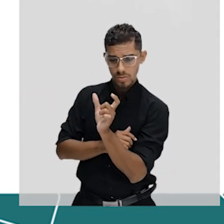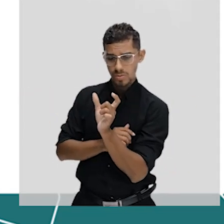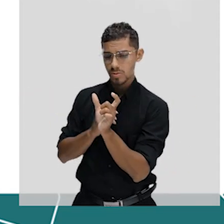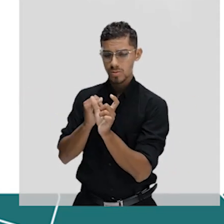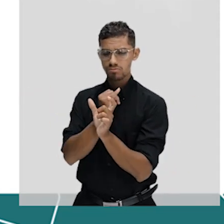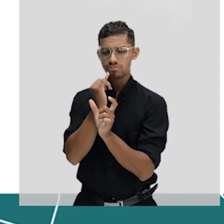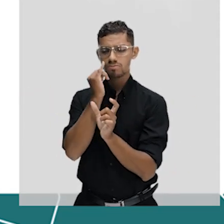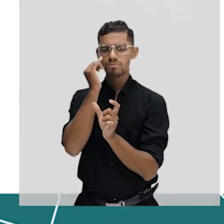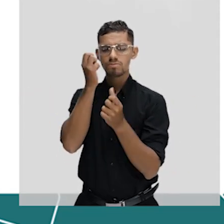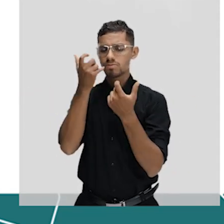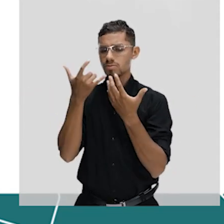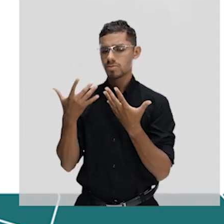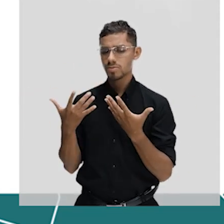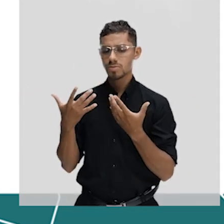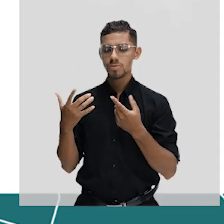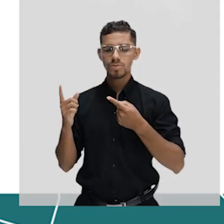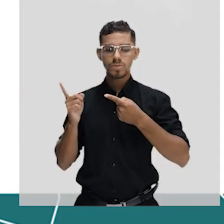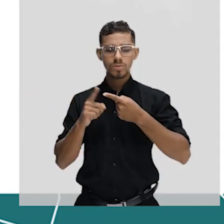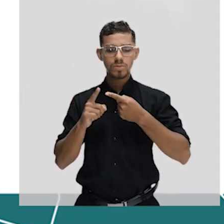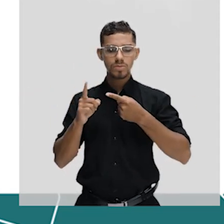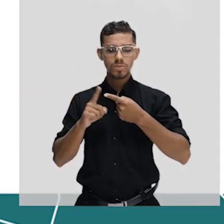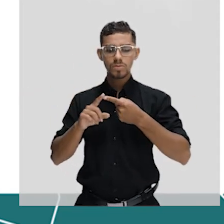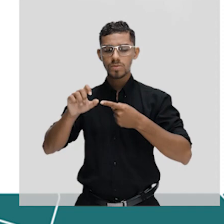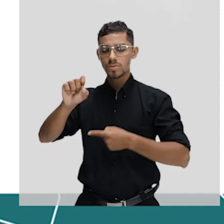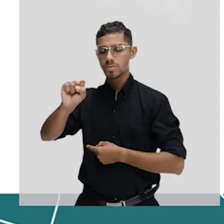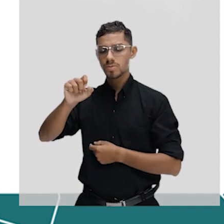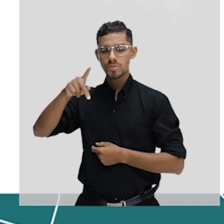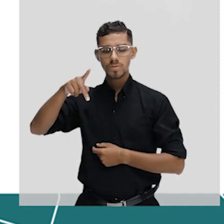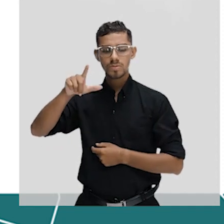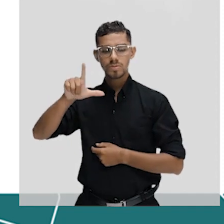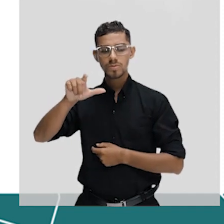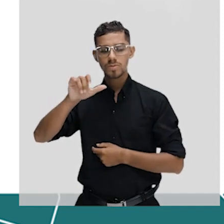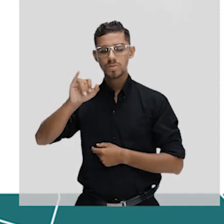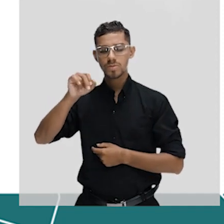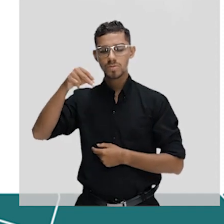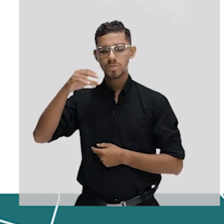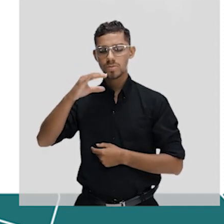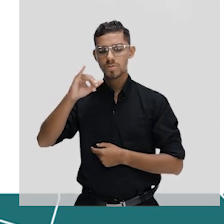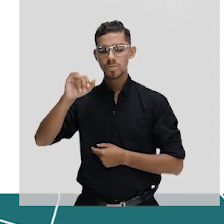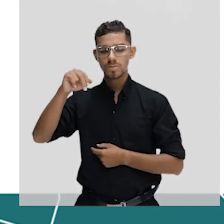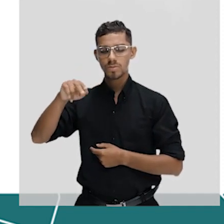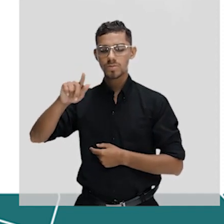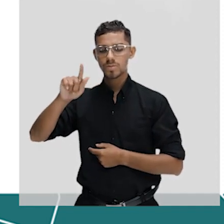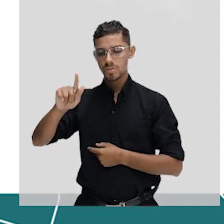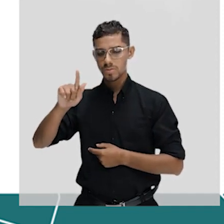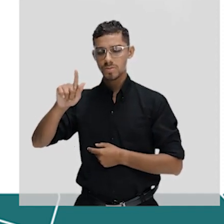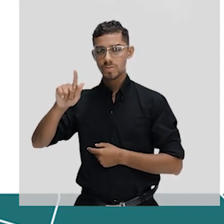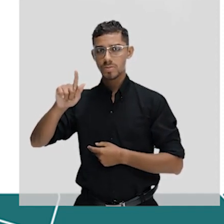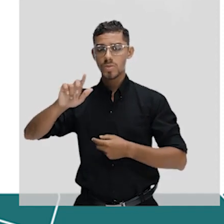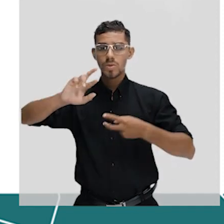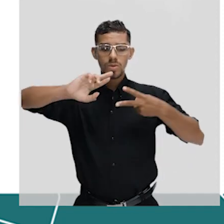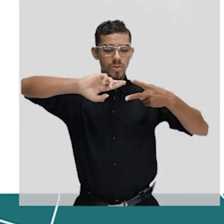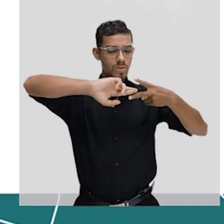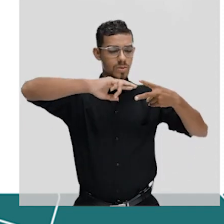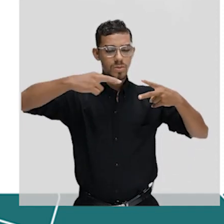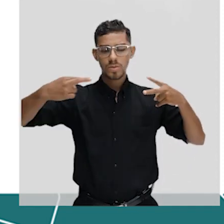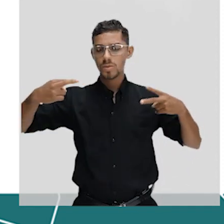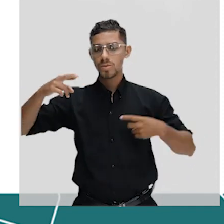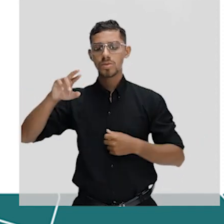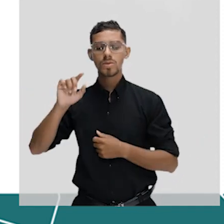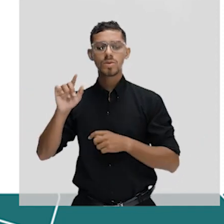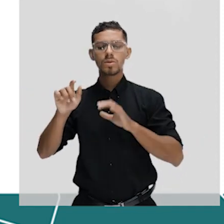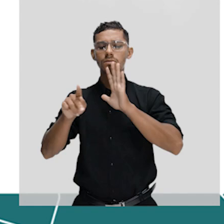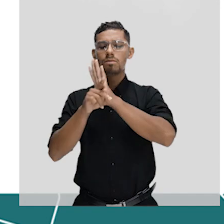chamado splincing do RNA. RNA. Na nossa língua, splincing significa edição,